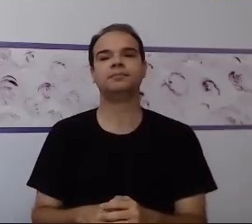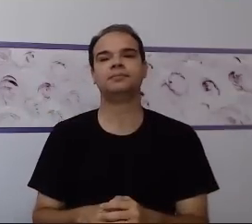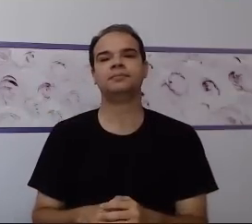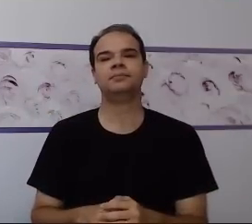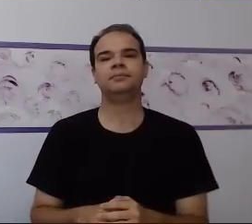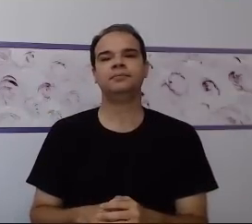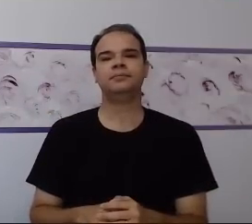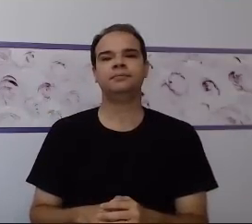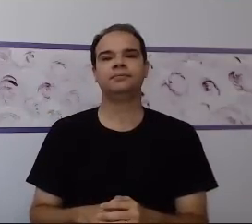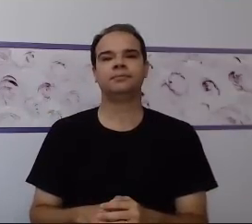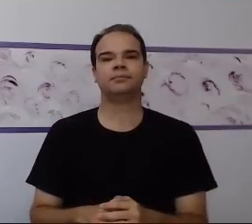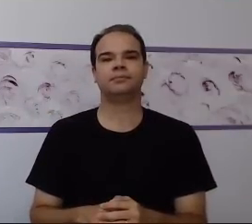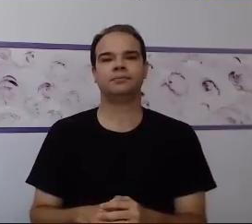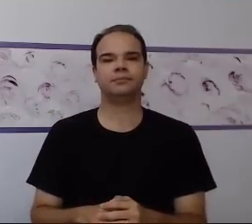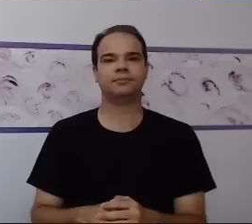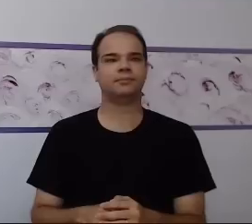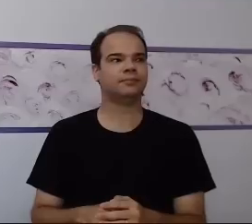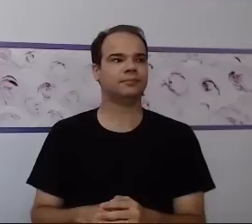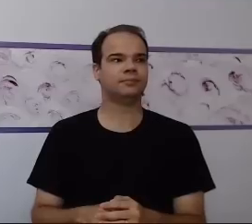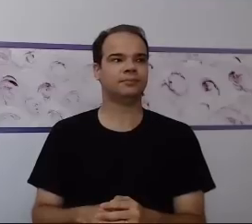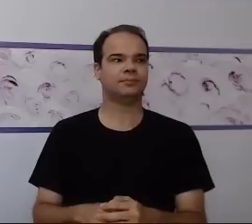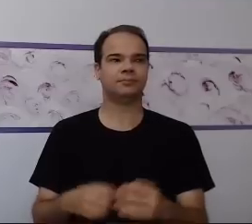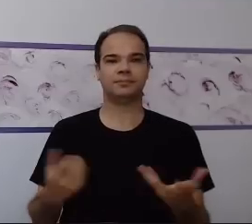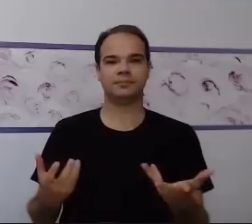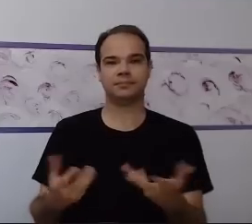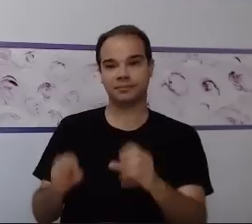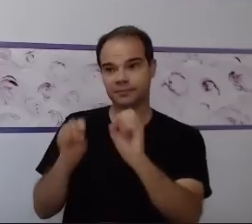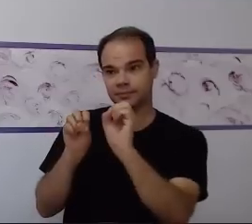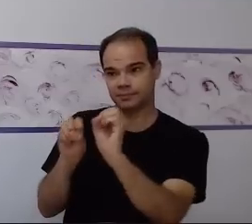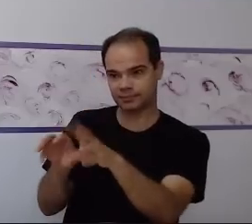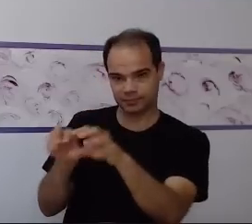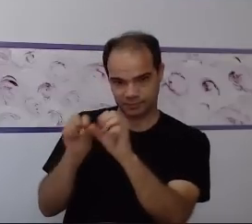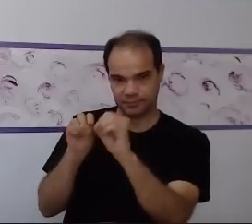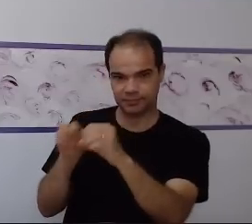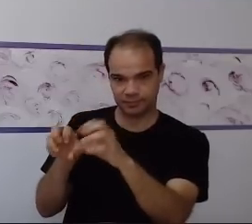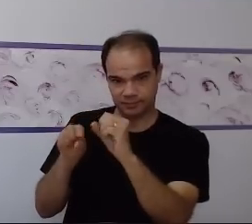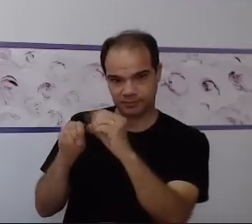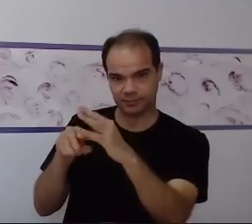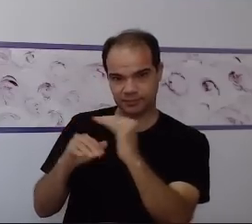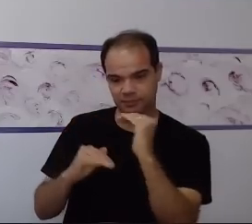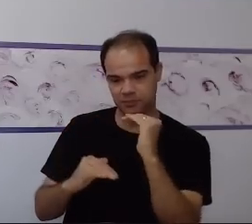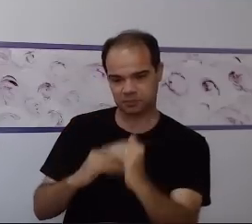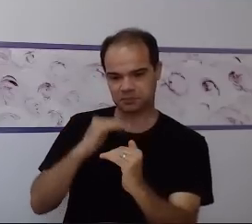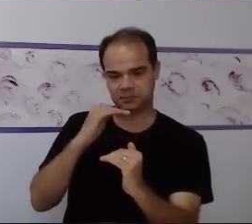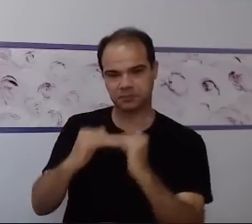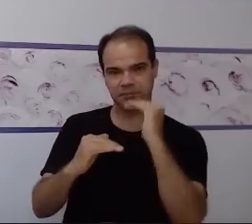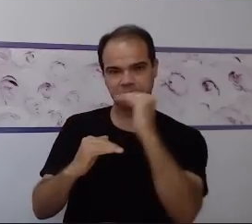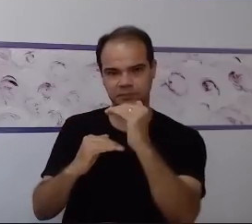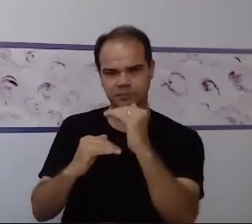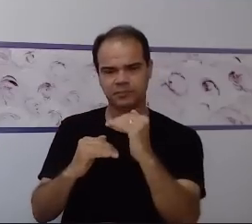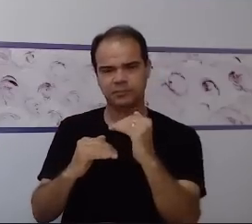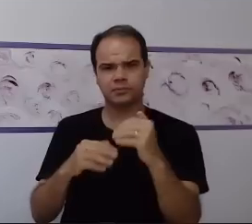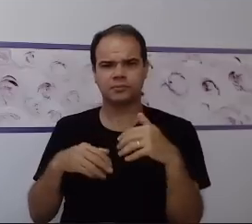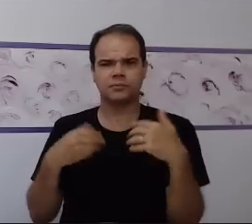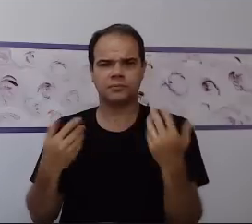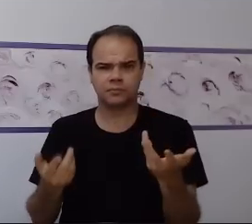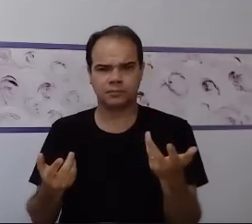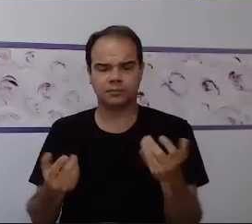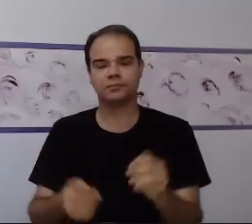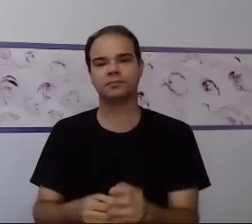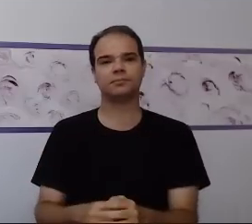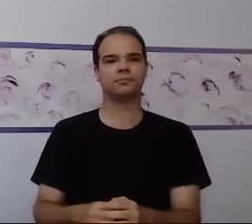estruturado? O que é ensino estruturado? Porque tudo isso que você falou até agora, Marley, então era a forma de